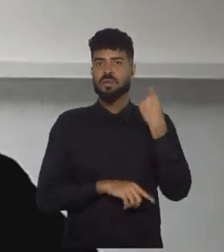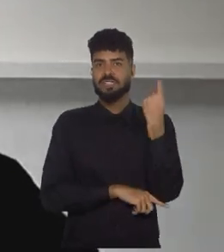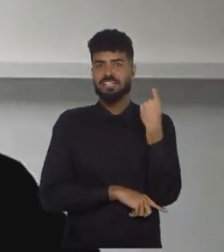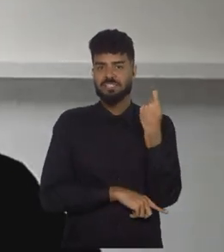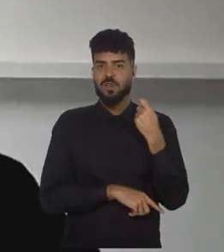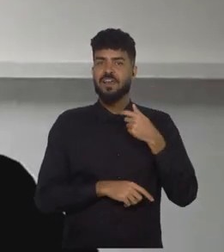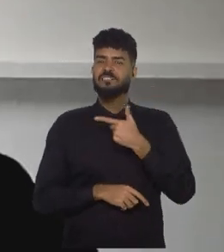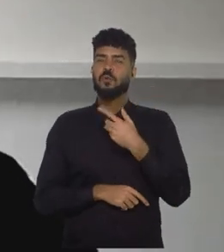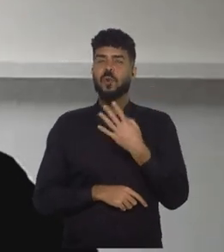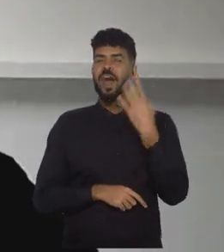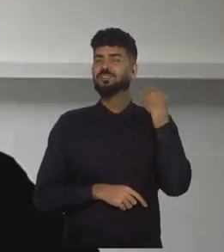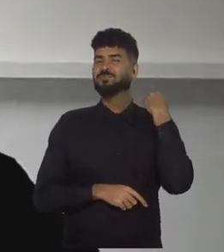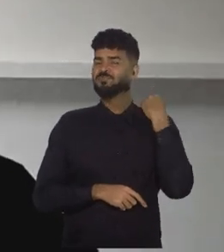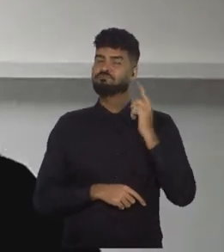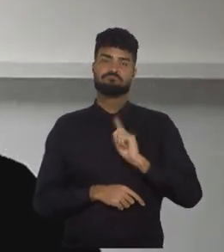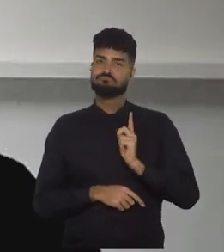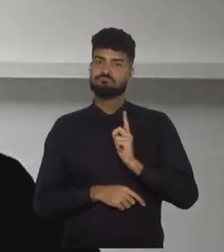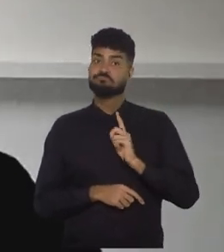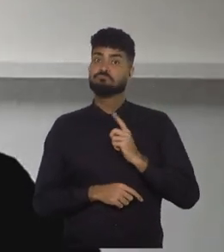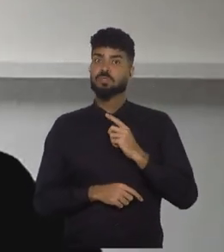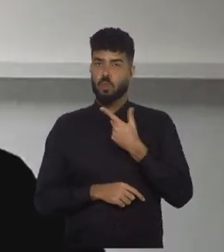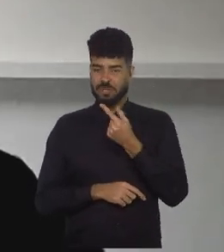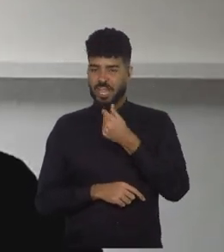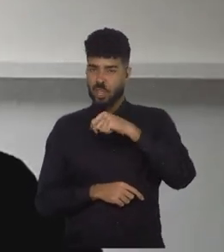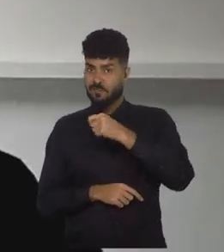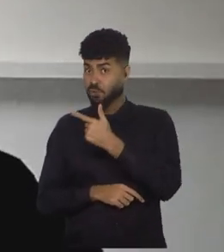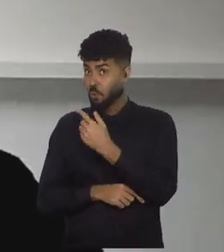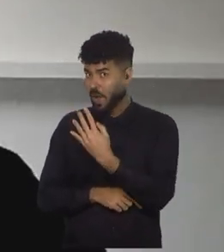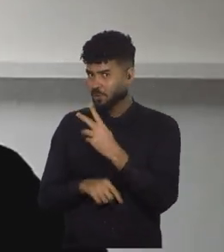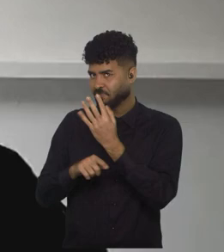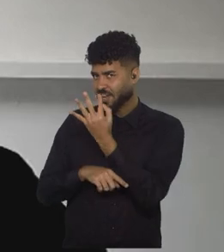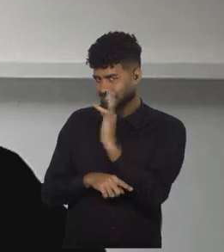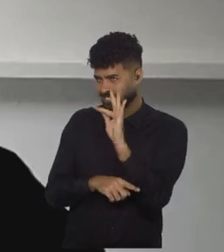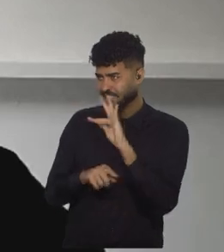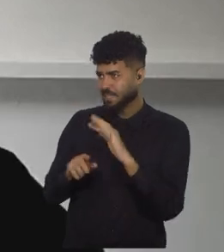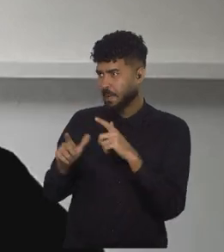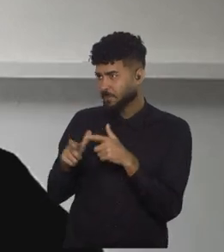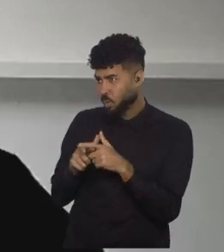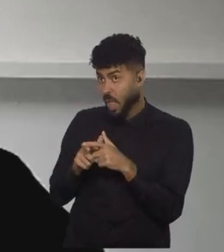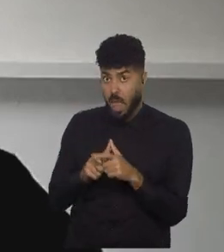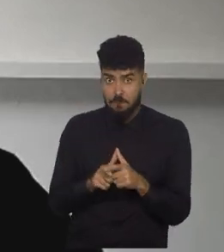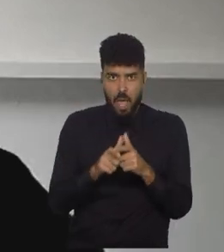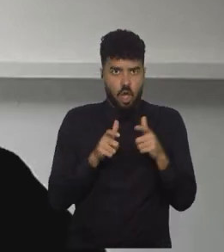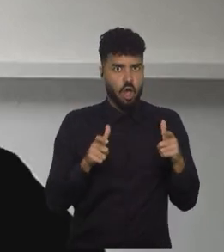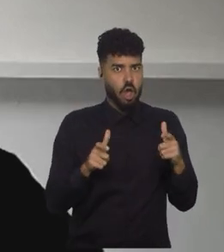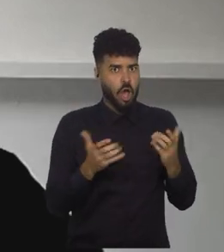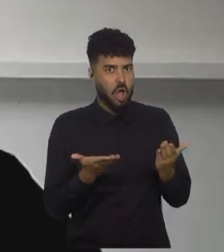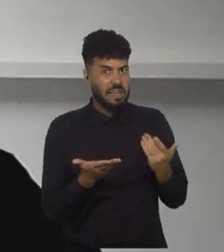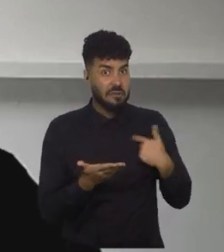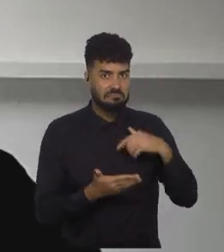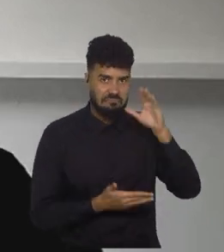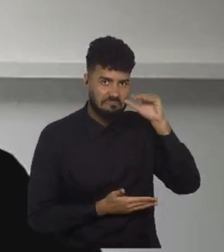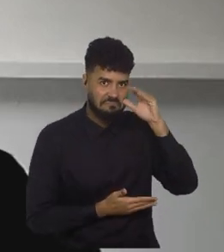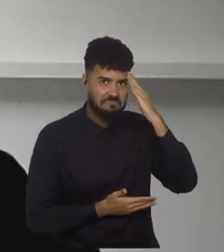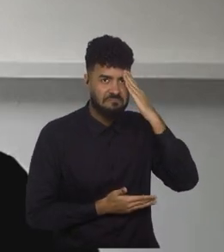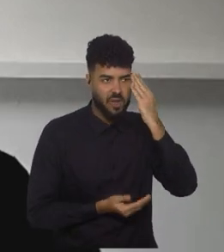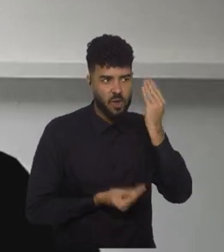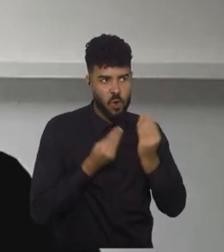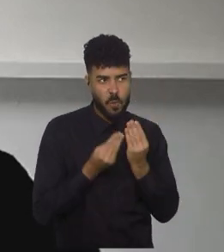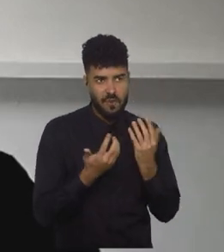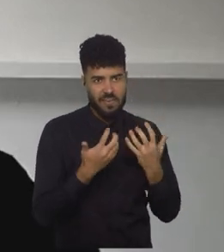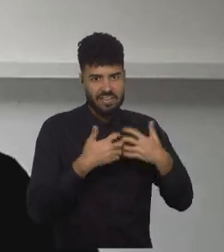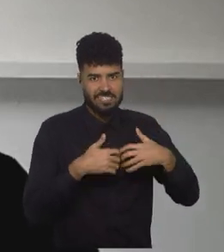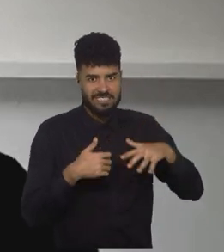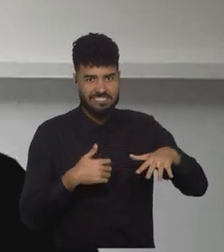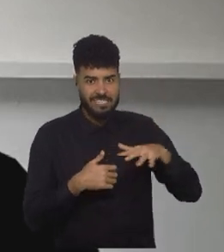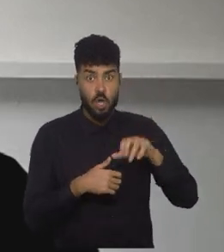ao invés de 24, como foi na vida de 2019, na França. Então, estou bastante curiosa para ver como vai ser isso. Oito seleções